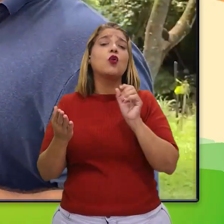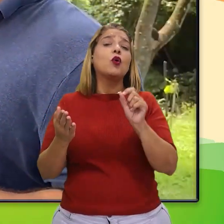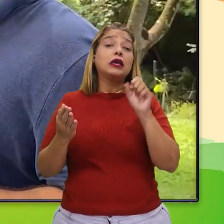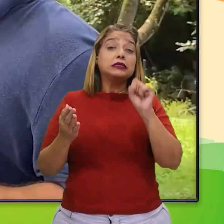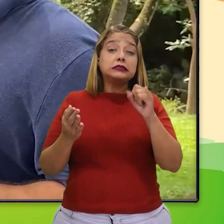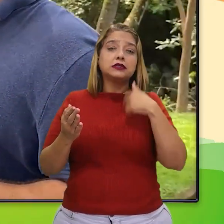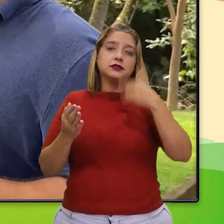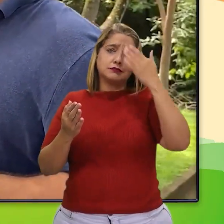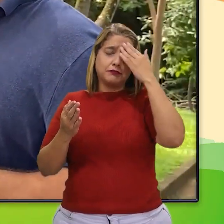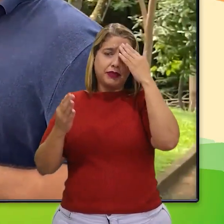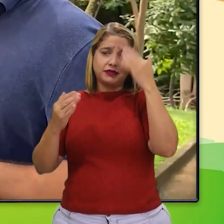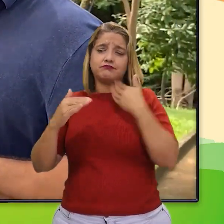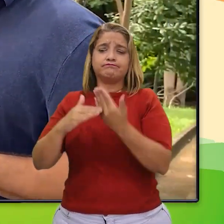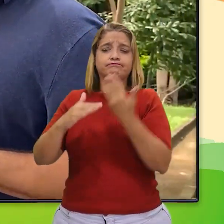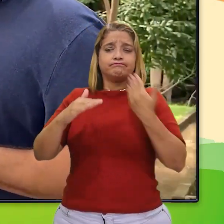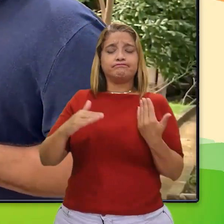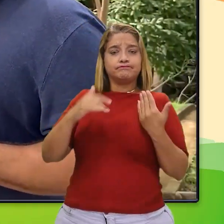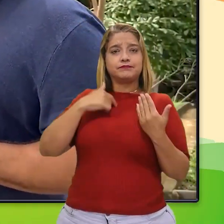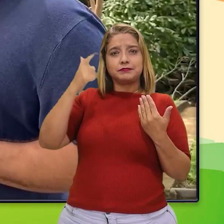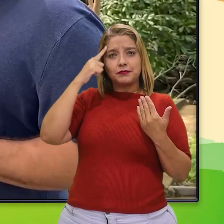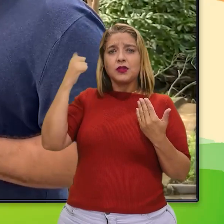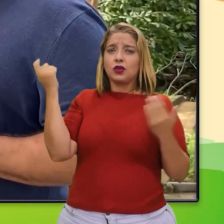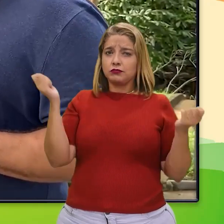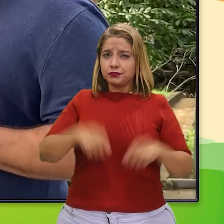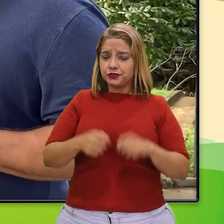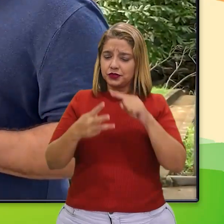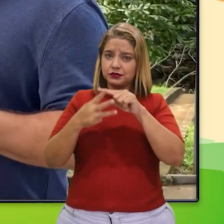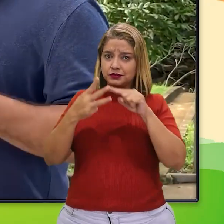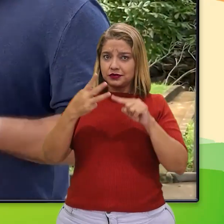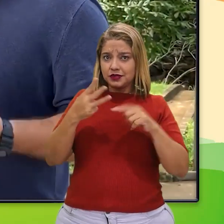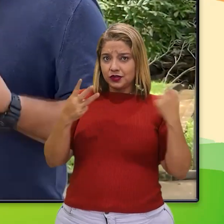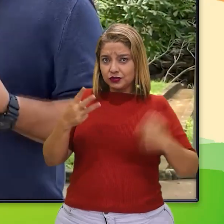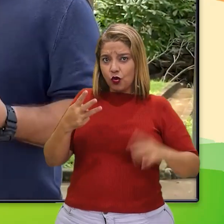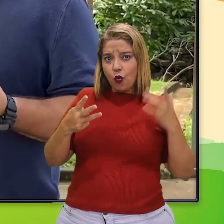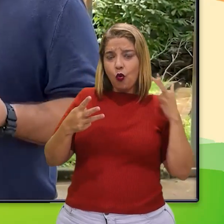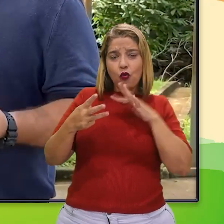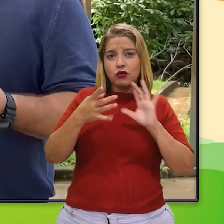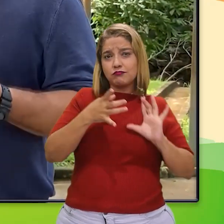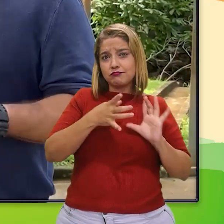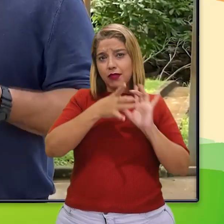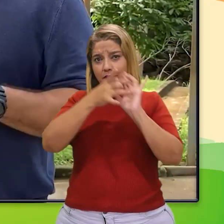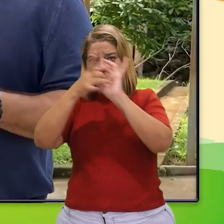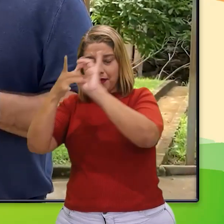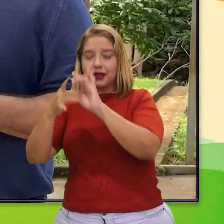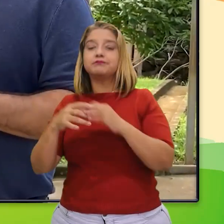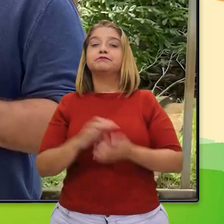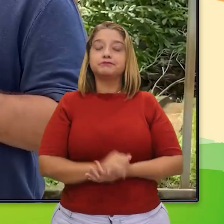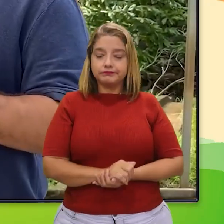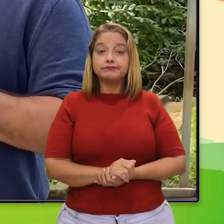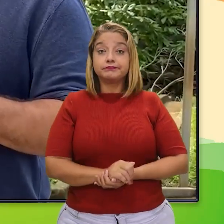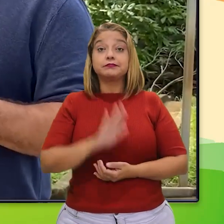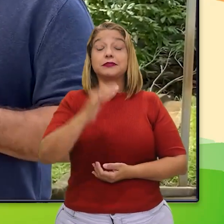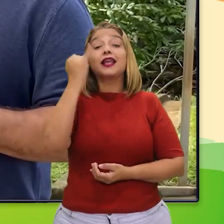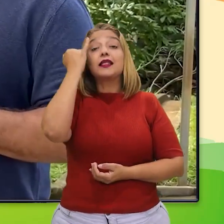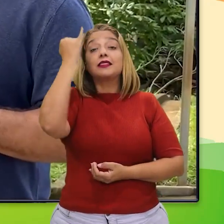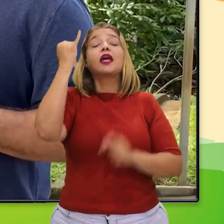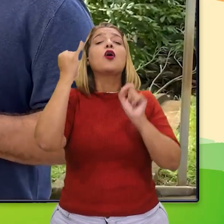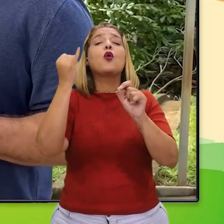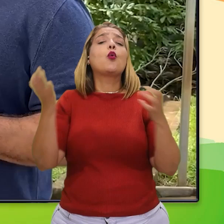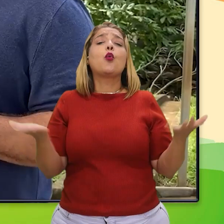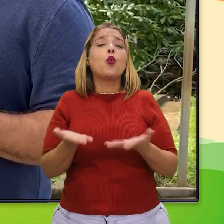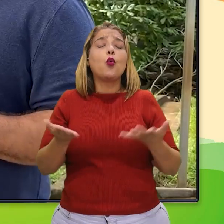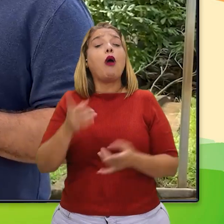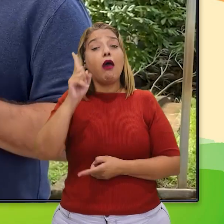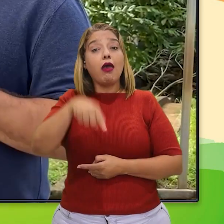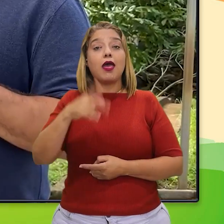um pouquinho fora da caixa, dá para conversar entre os três pilares, né? E a ideia da sustentabilidade é justamente essa. Hoje você tem dentro da